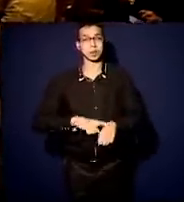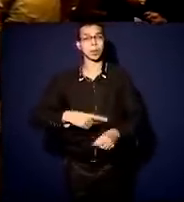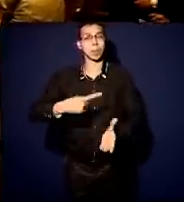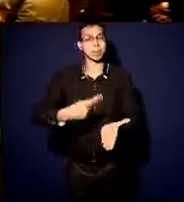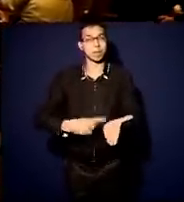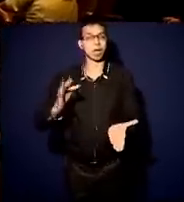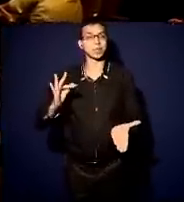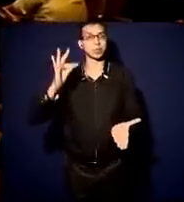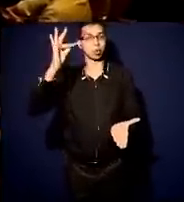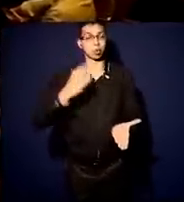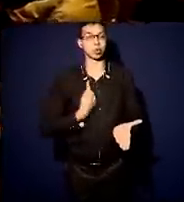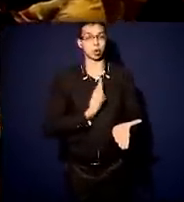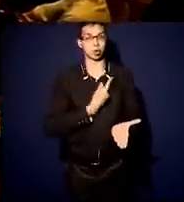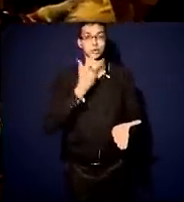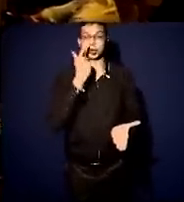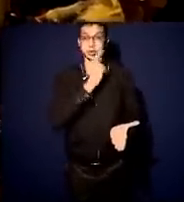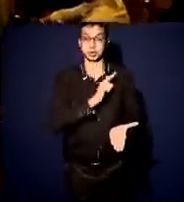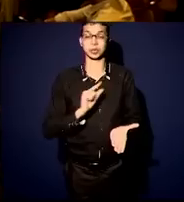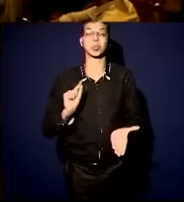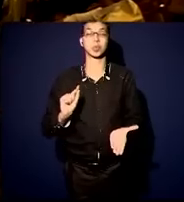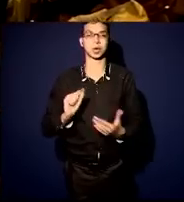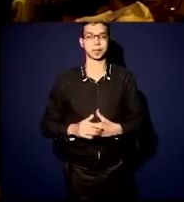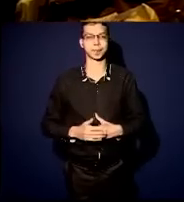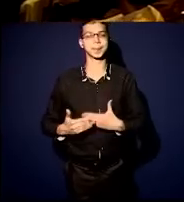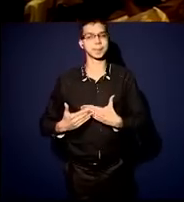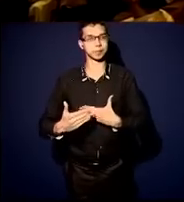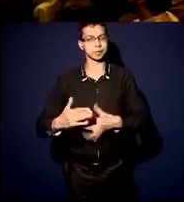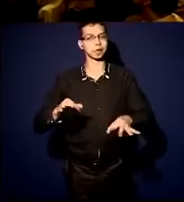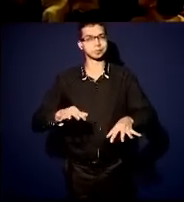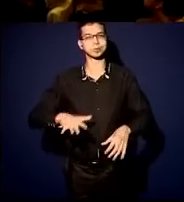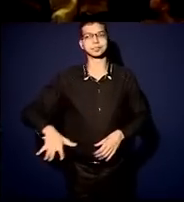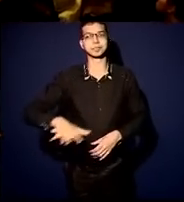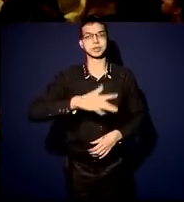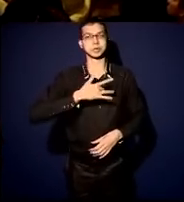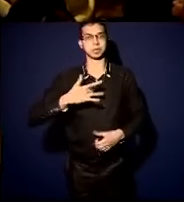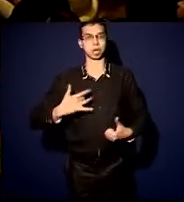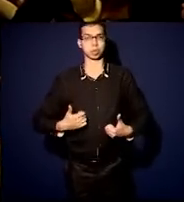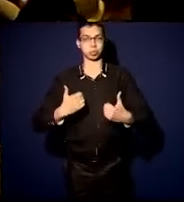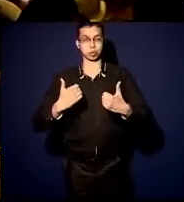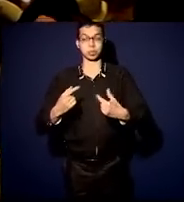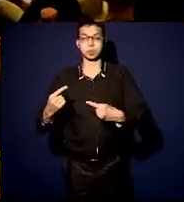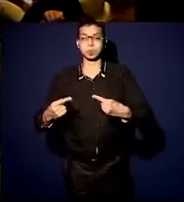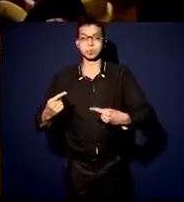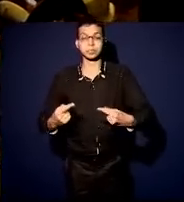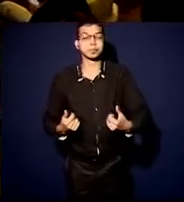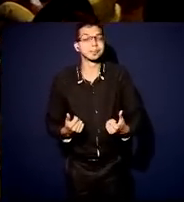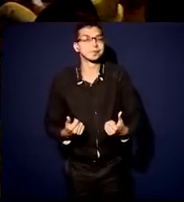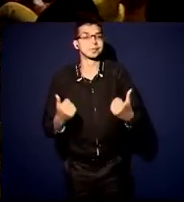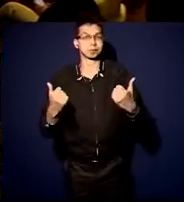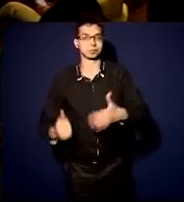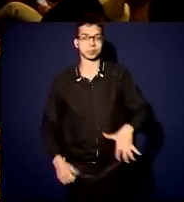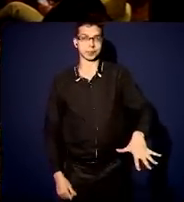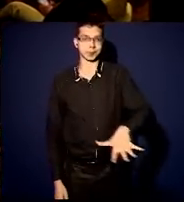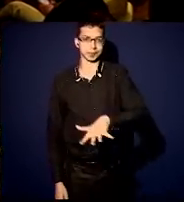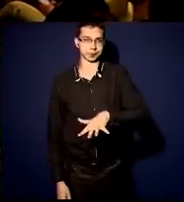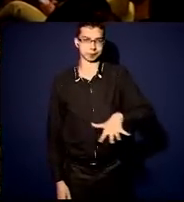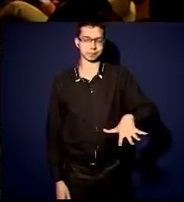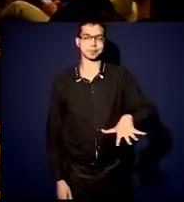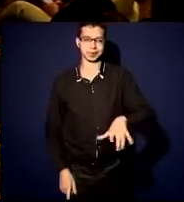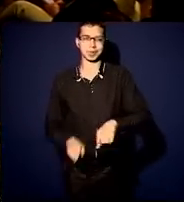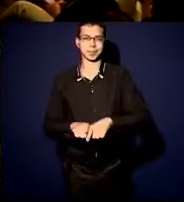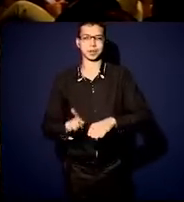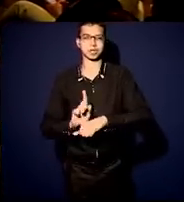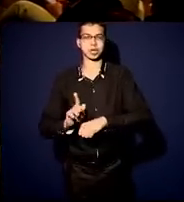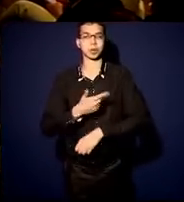deixar para os nossos sucessores um ambiente muito mais saudável político e também de gestão da máquina pública.